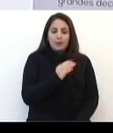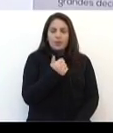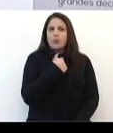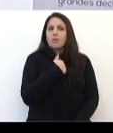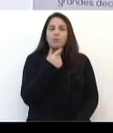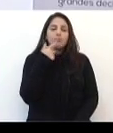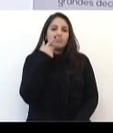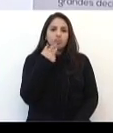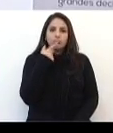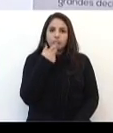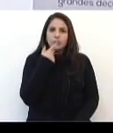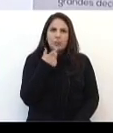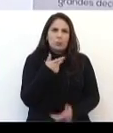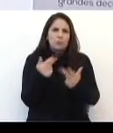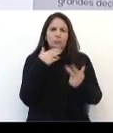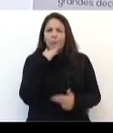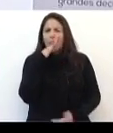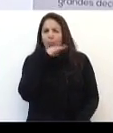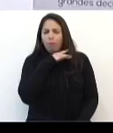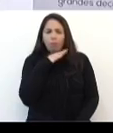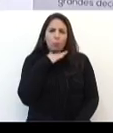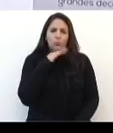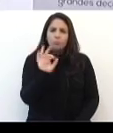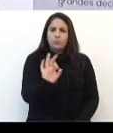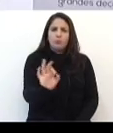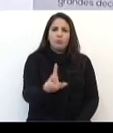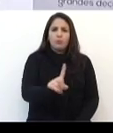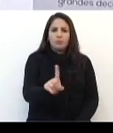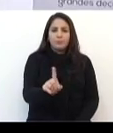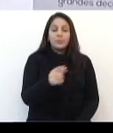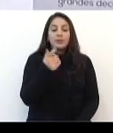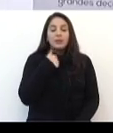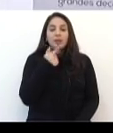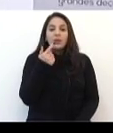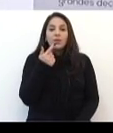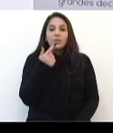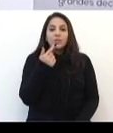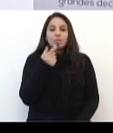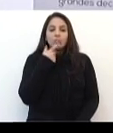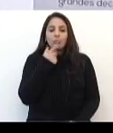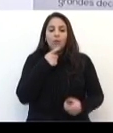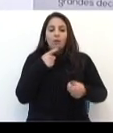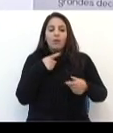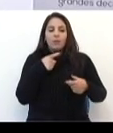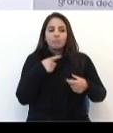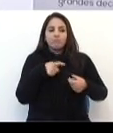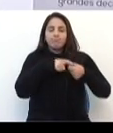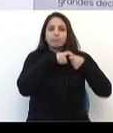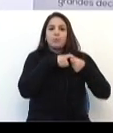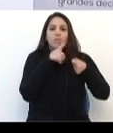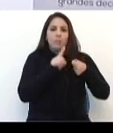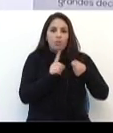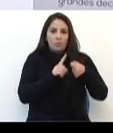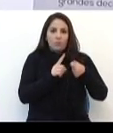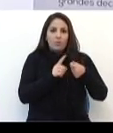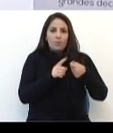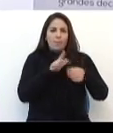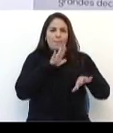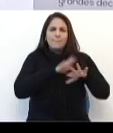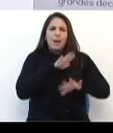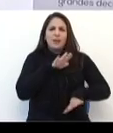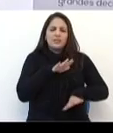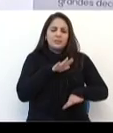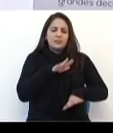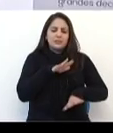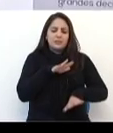estou levando indo para o lado da maldade, da não filiação de mais